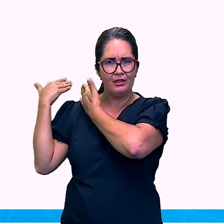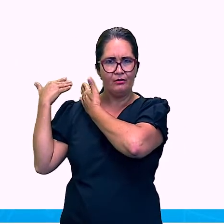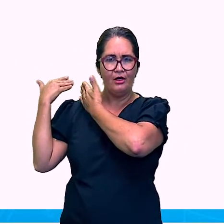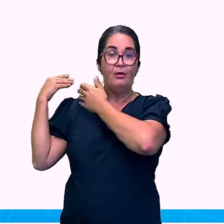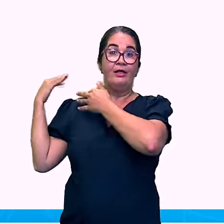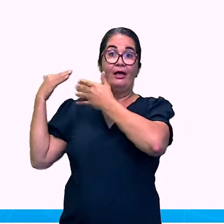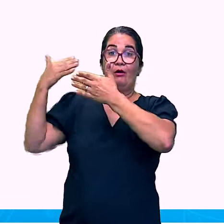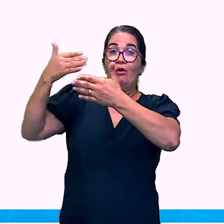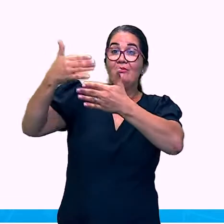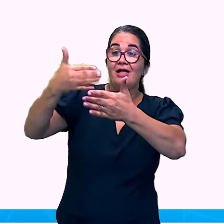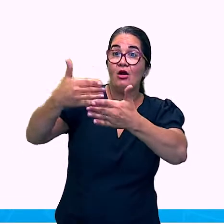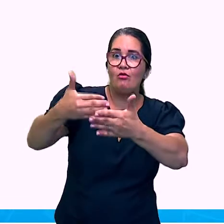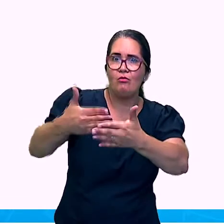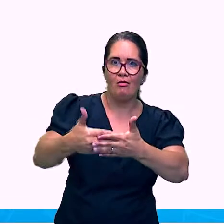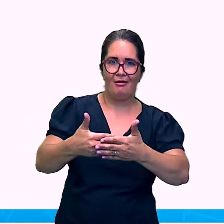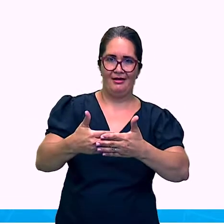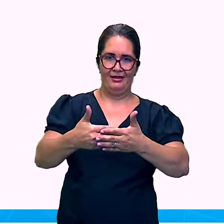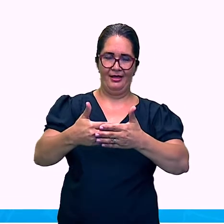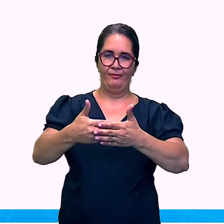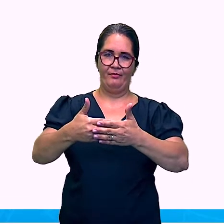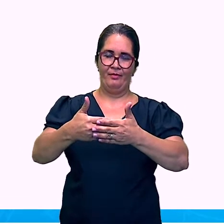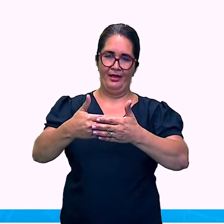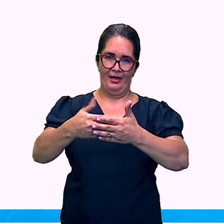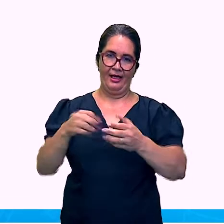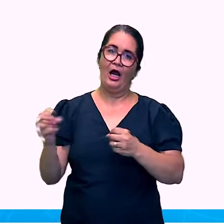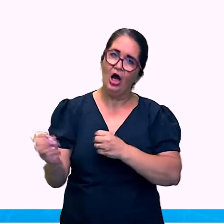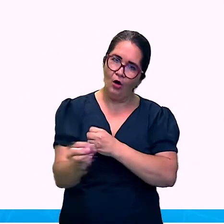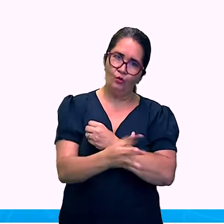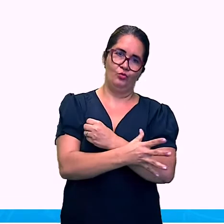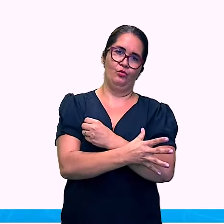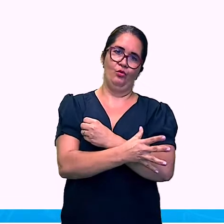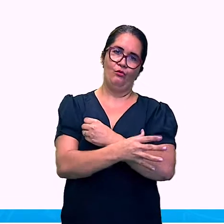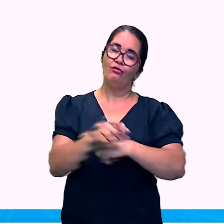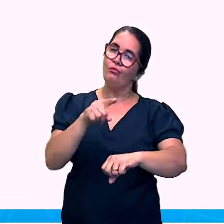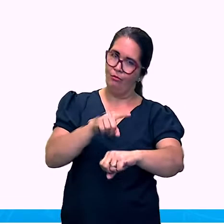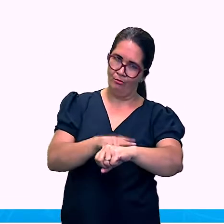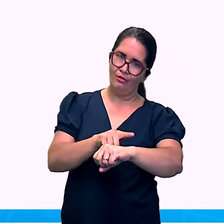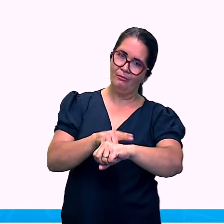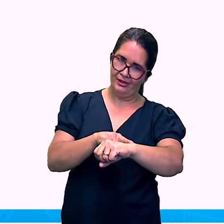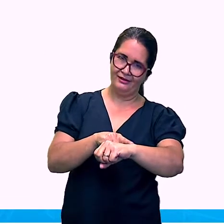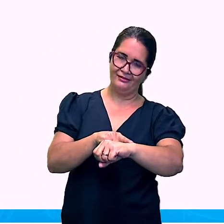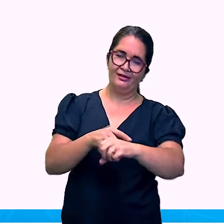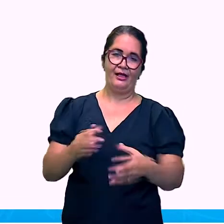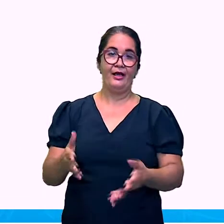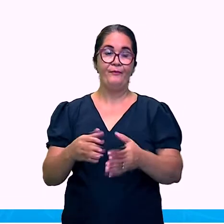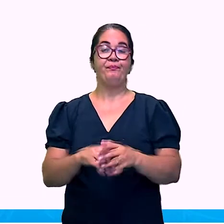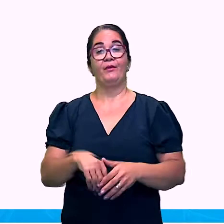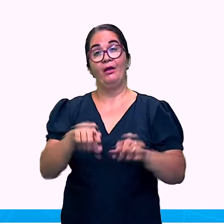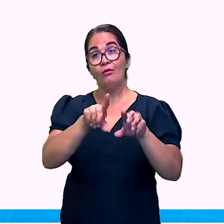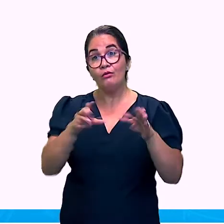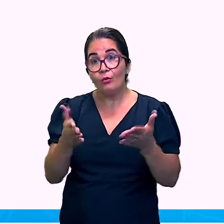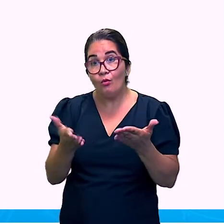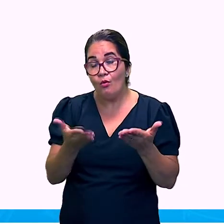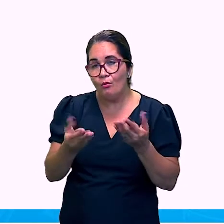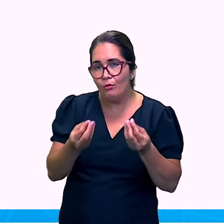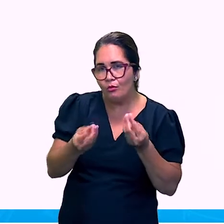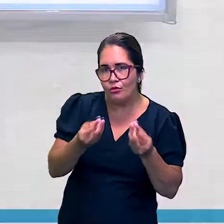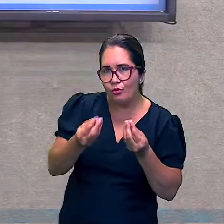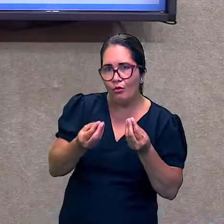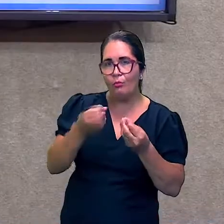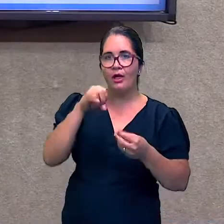período de transição com a Idade Média e Moderna, o que